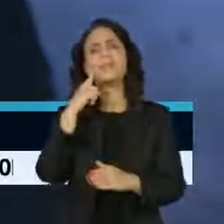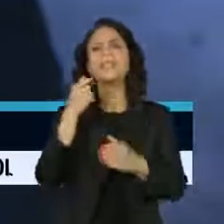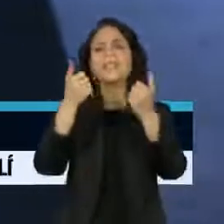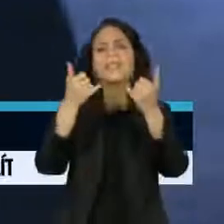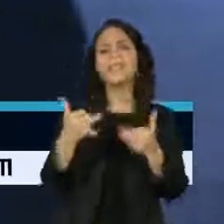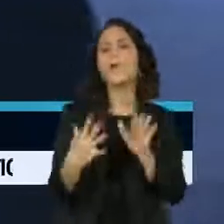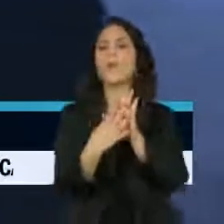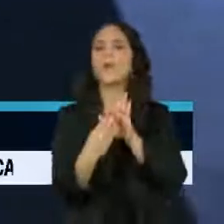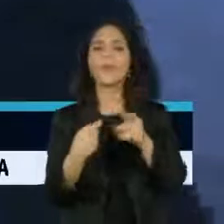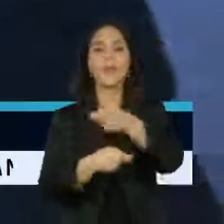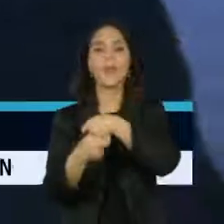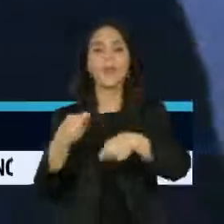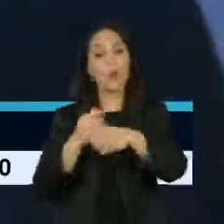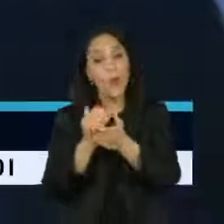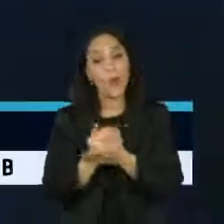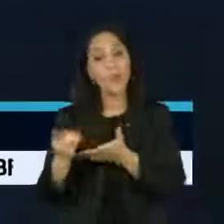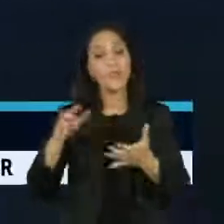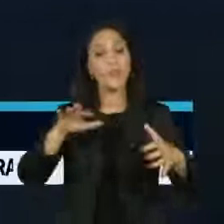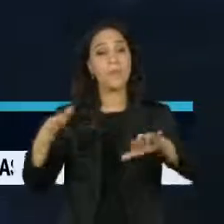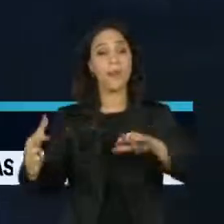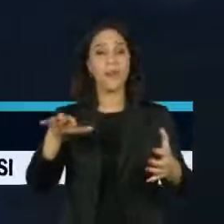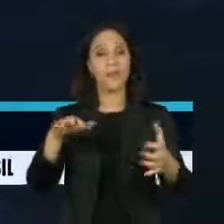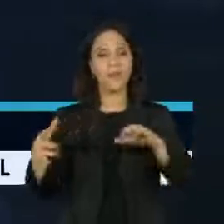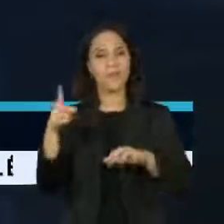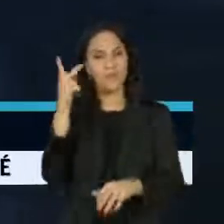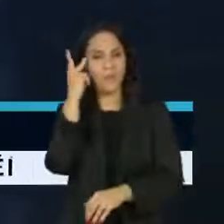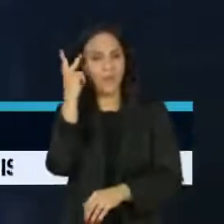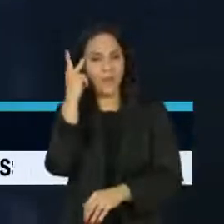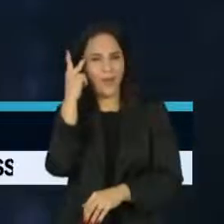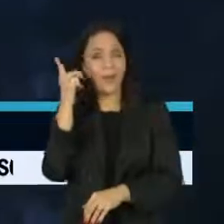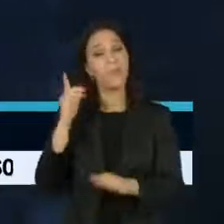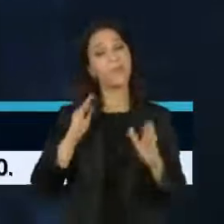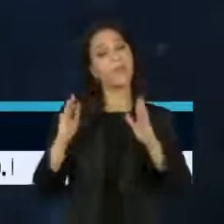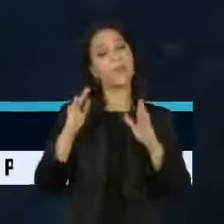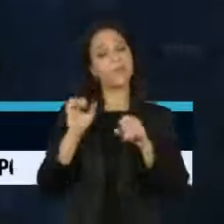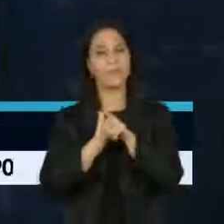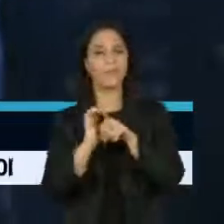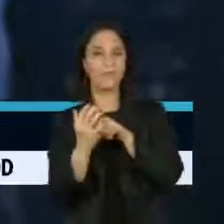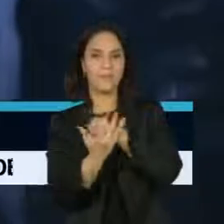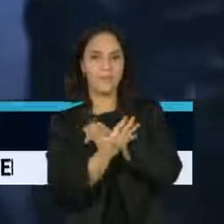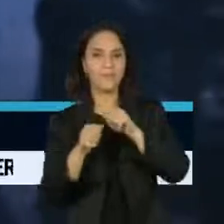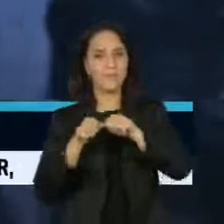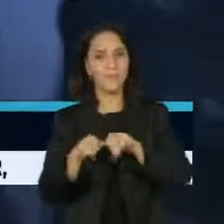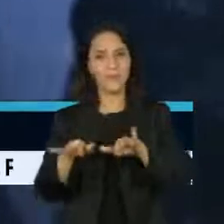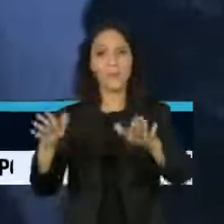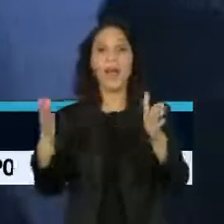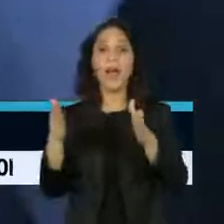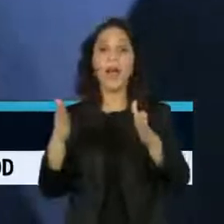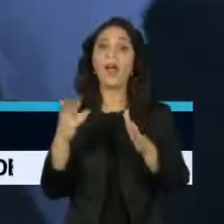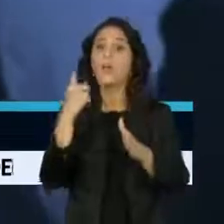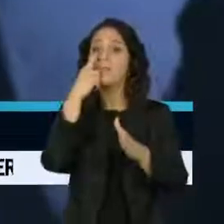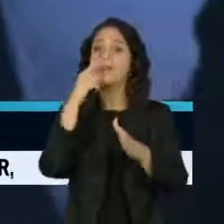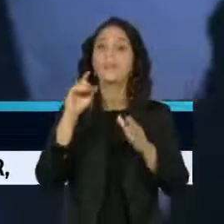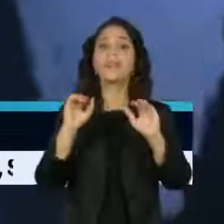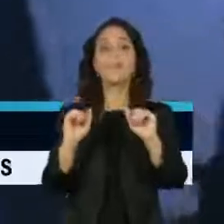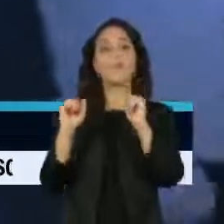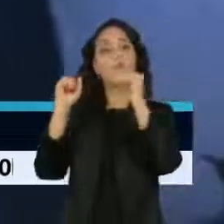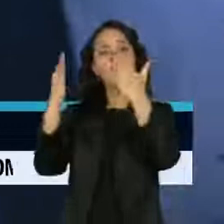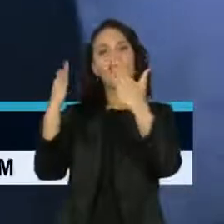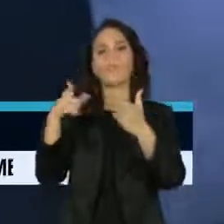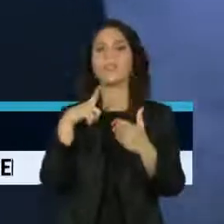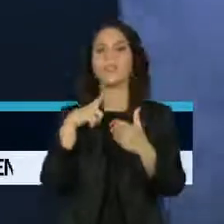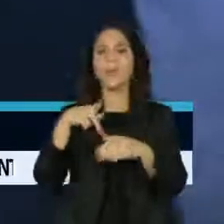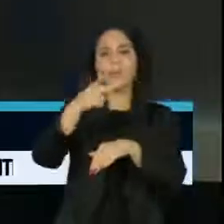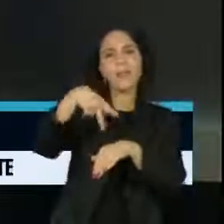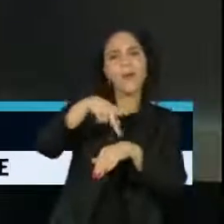negócios que surgiram na comunidade de Paraisópolis, em São Paulo, durante a pandemia e agora começam a ser exportados para outras comunidades